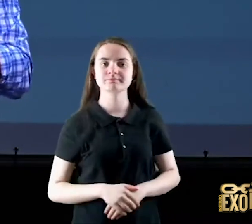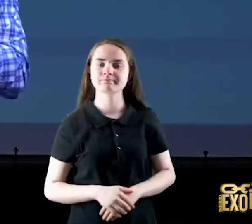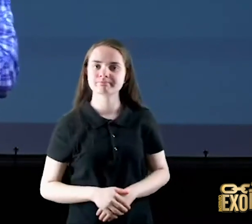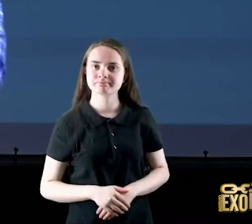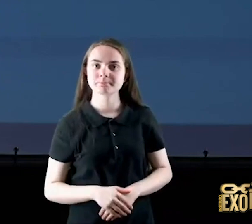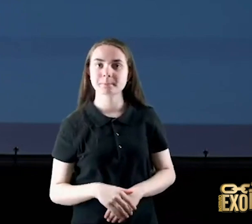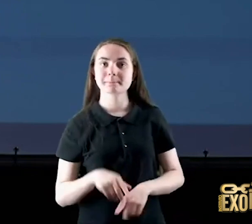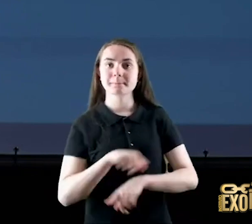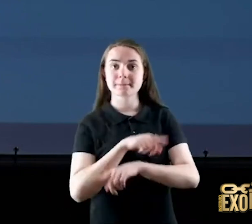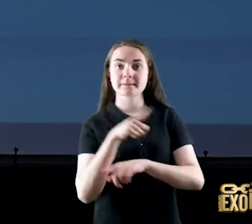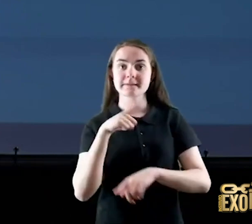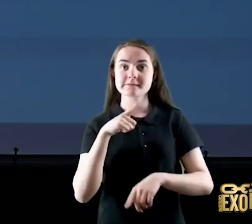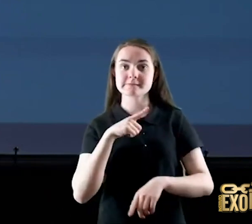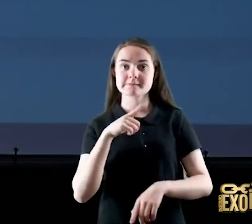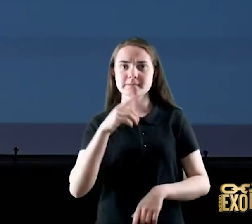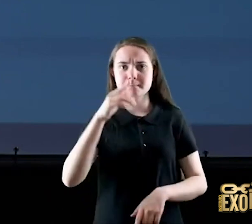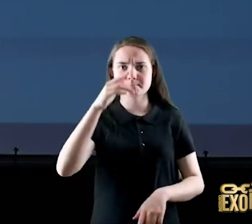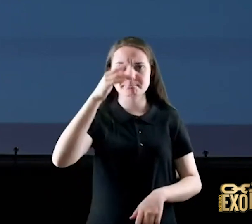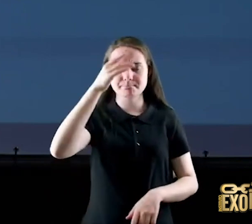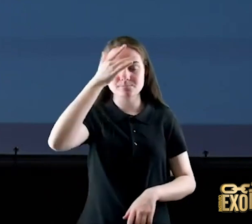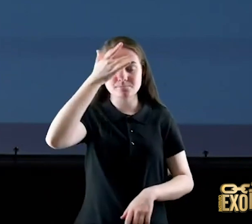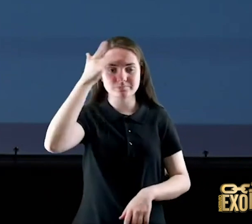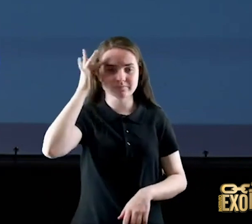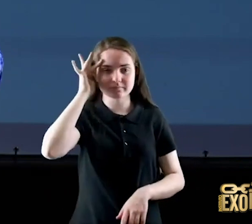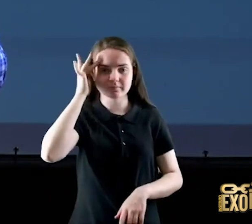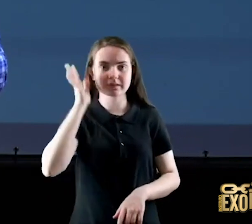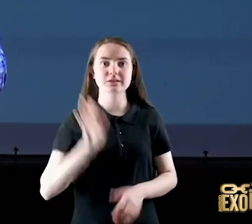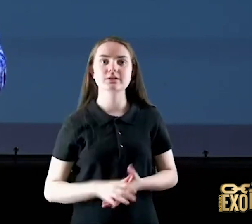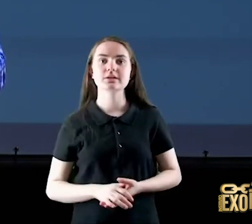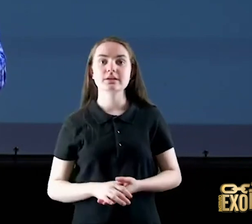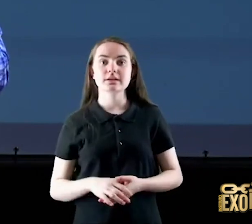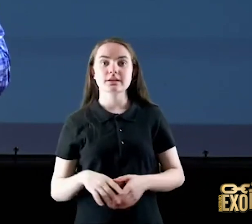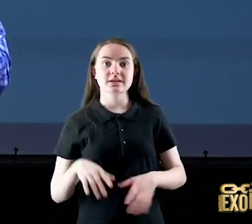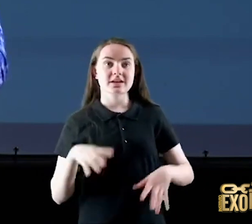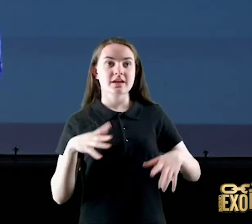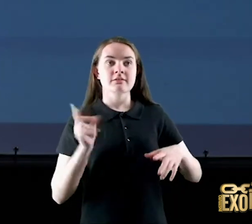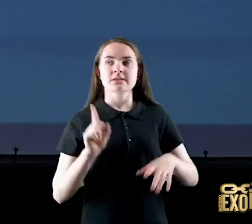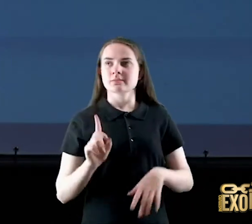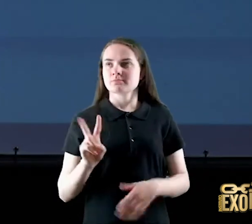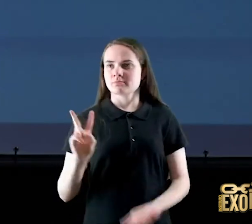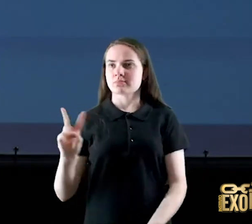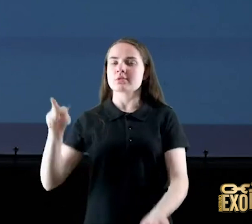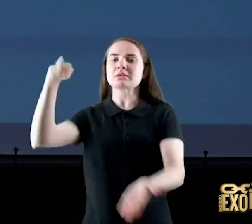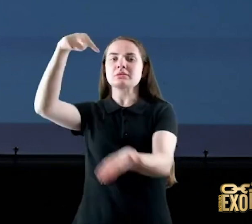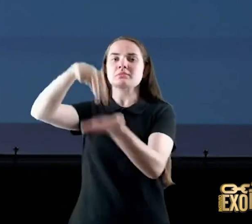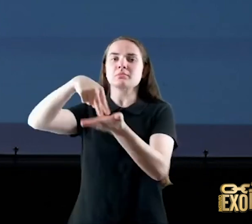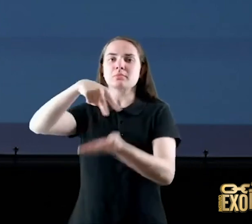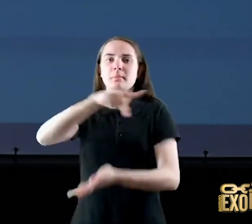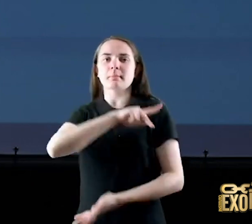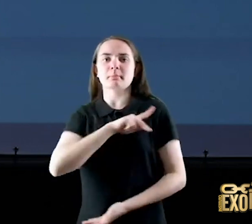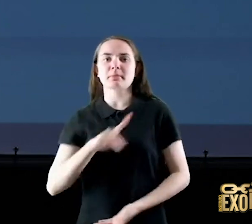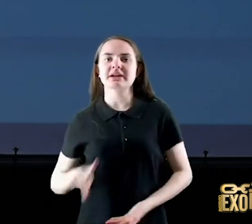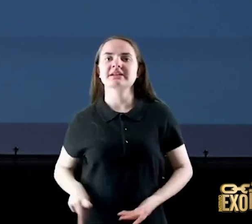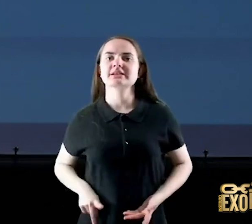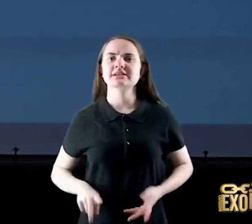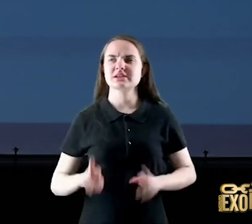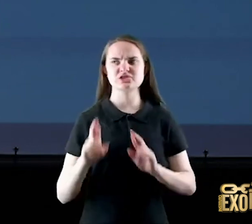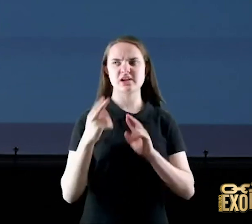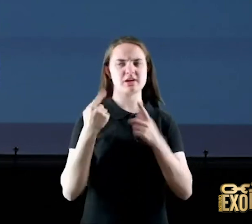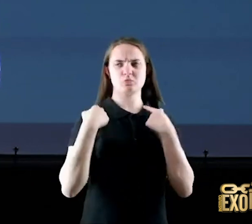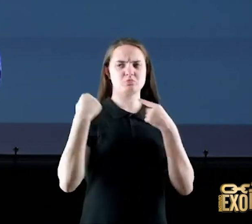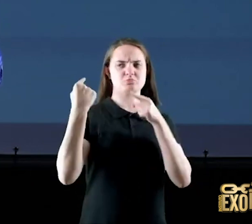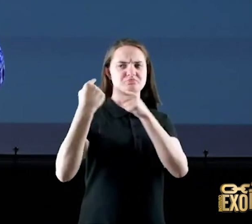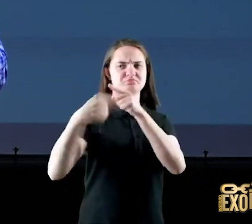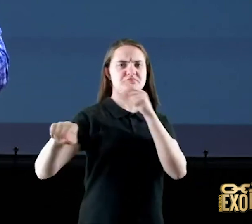governador ganha um prefeito que é contra os princípios dele ele começa a orar para dar errado ele começa a torcer para dar errado gente isso não é coisa de crente